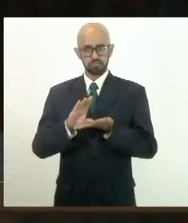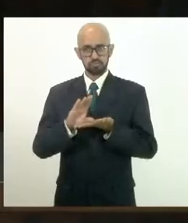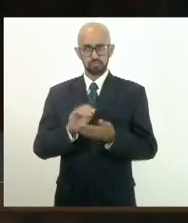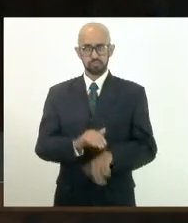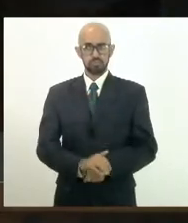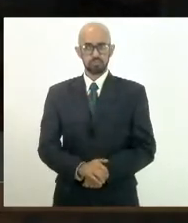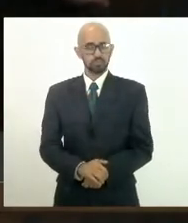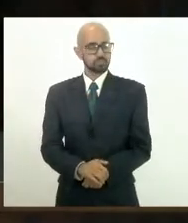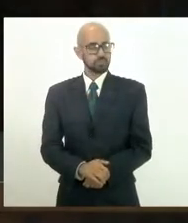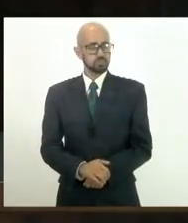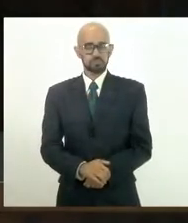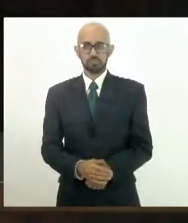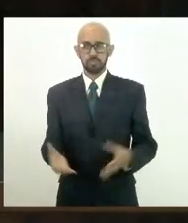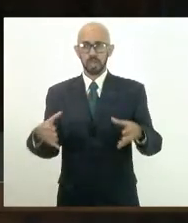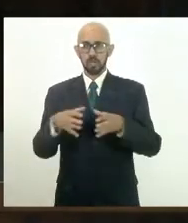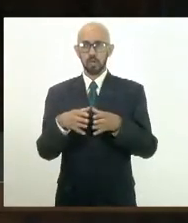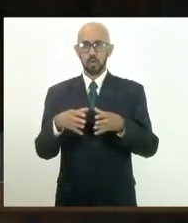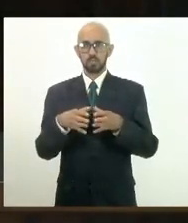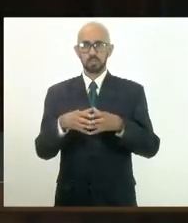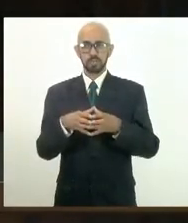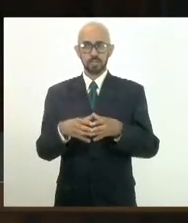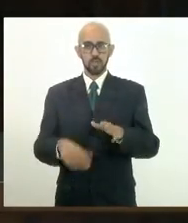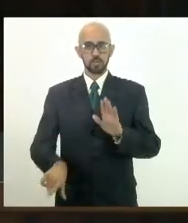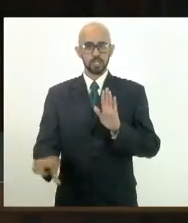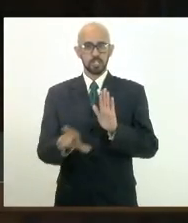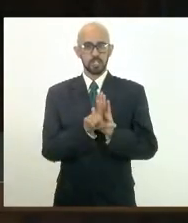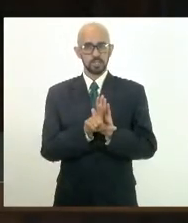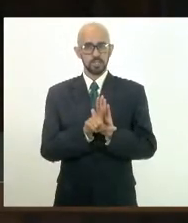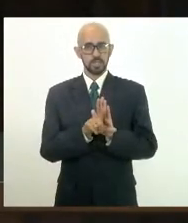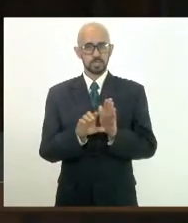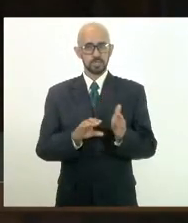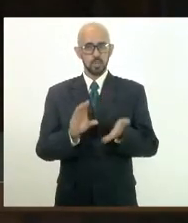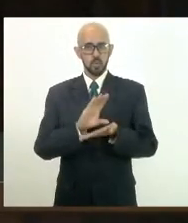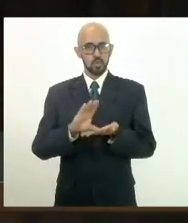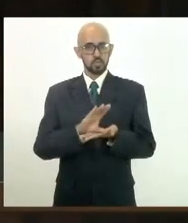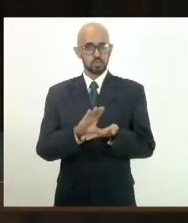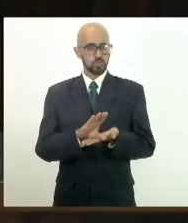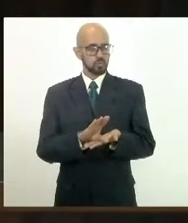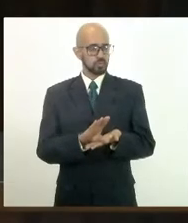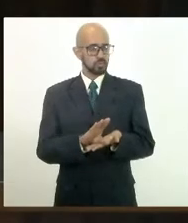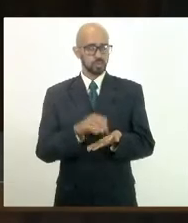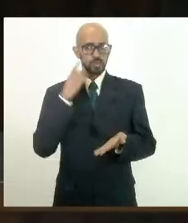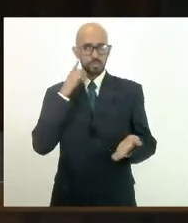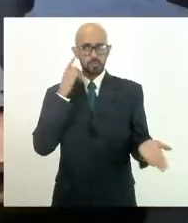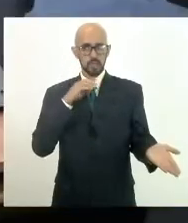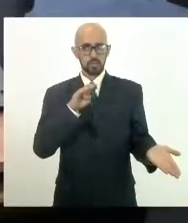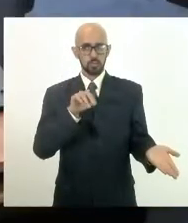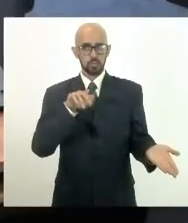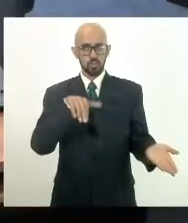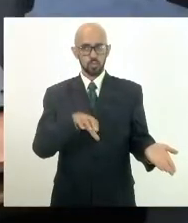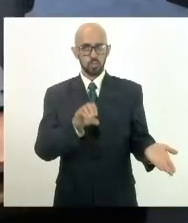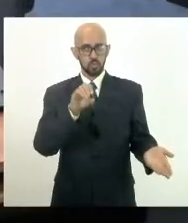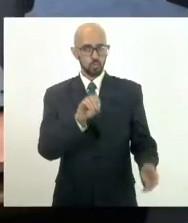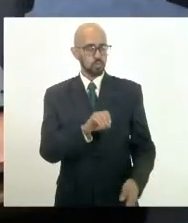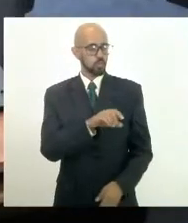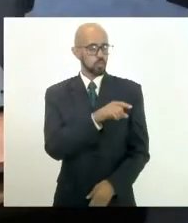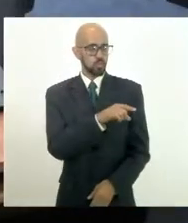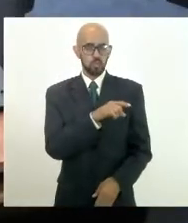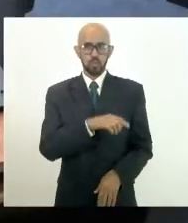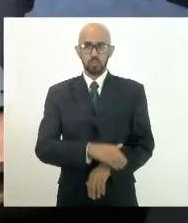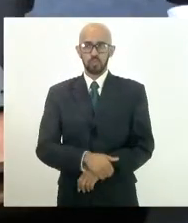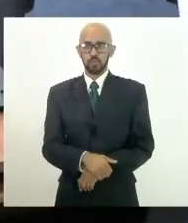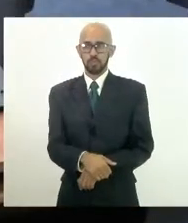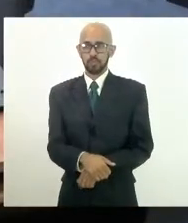Pela comissão de legislação constitucional complementar e código, deputado Bruno Dauá. Deputado Bruno